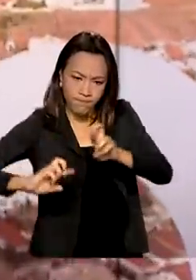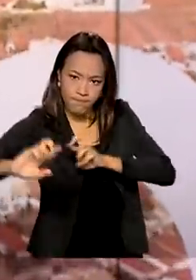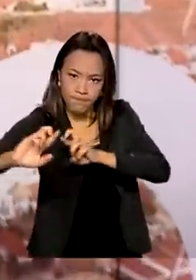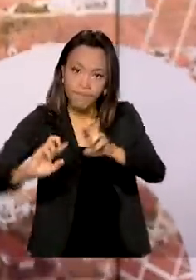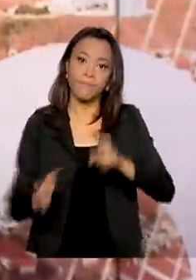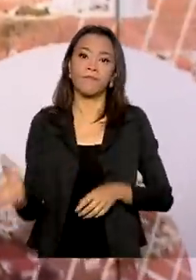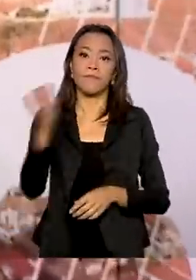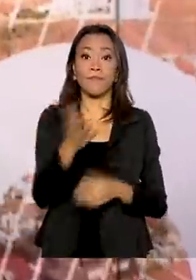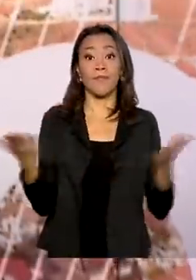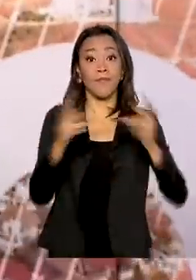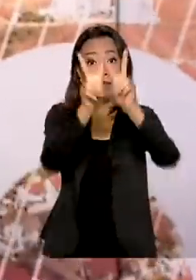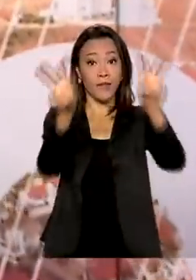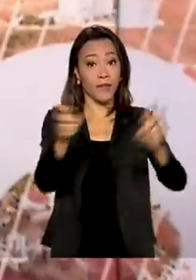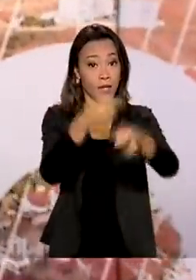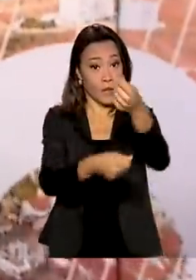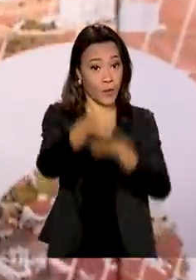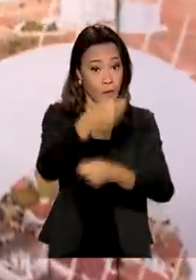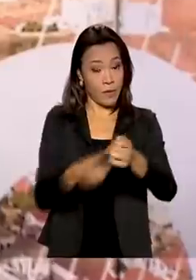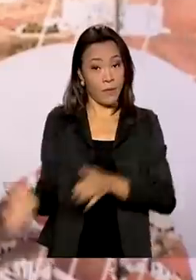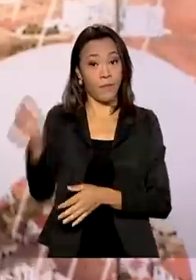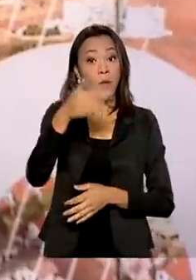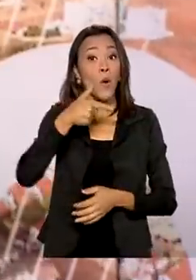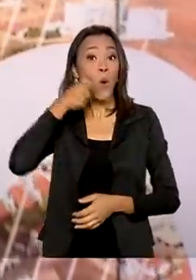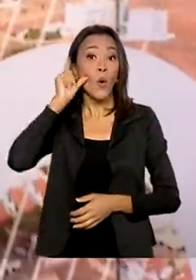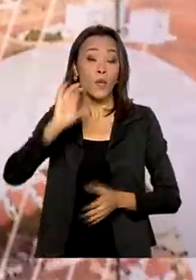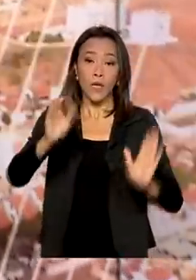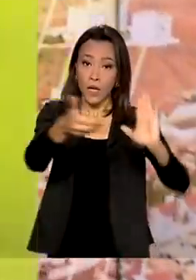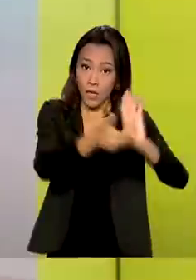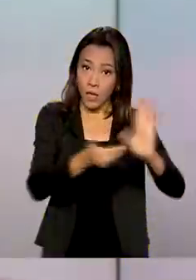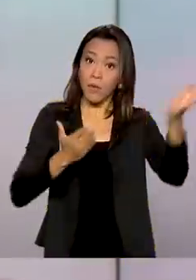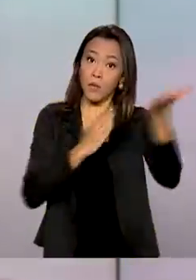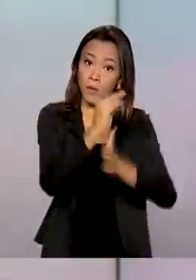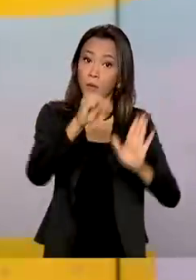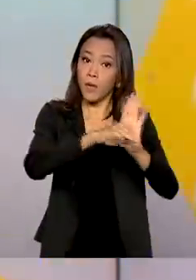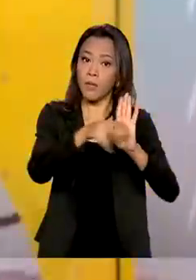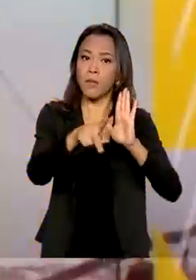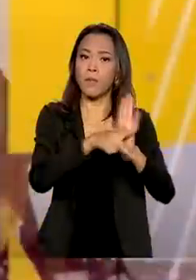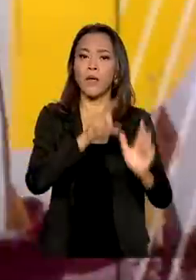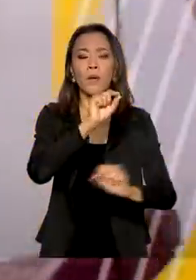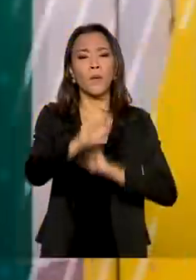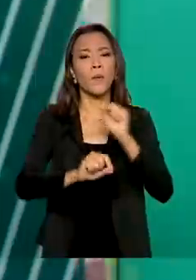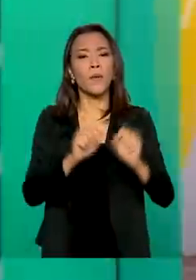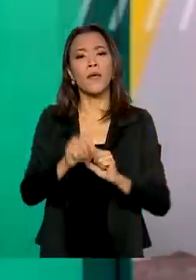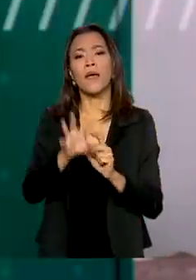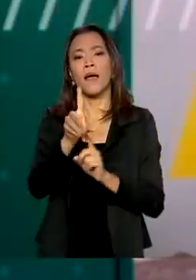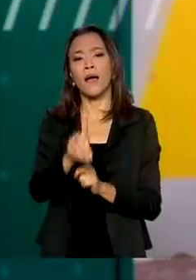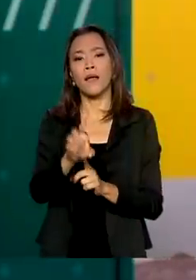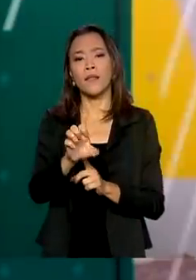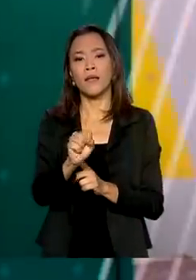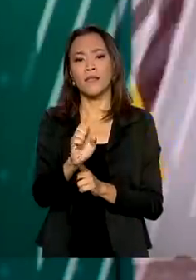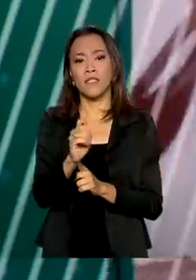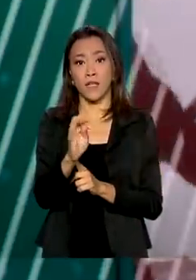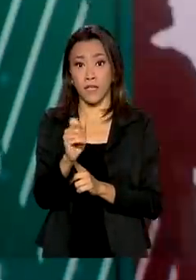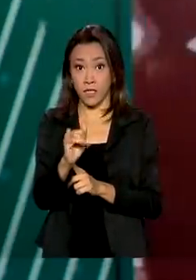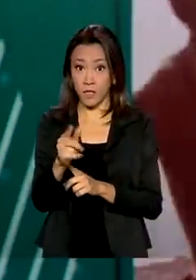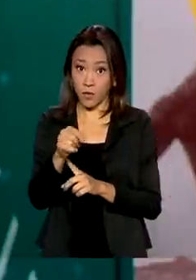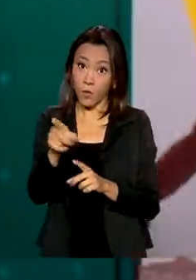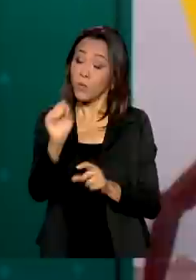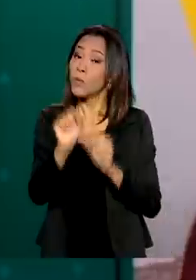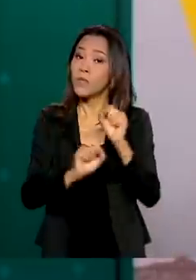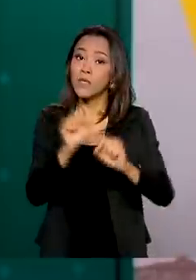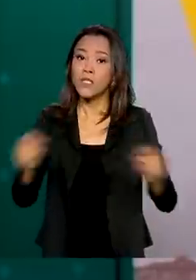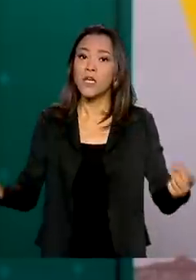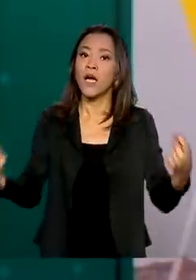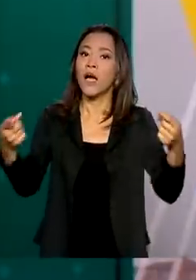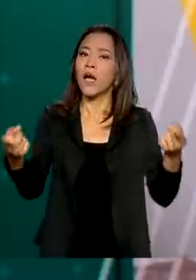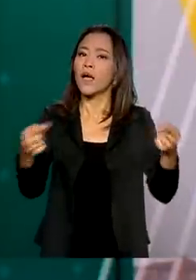economia. A Câmara dos Deputados aprovou ontem a medida provisória que prevê a desestatização da Eletrobras, empresa responsável por